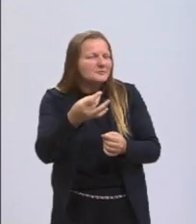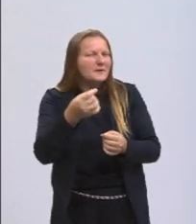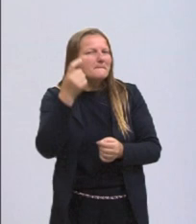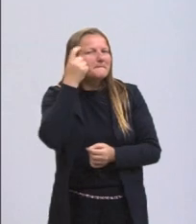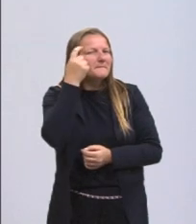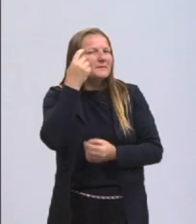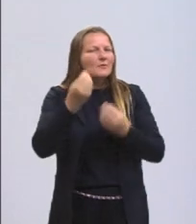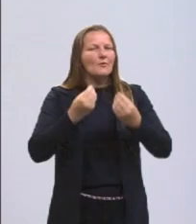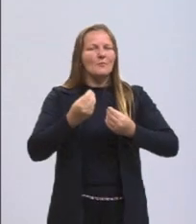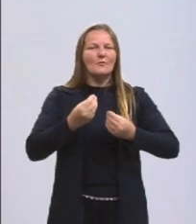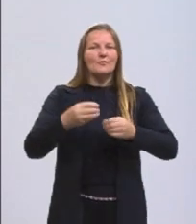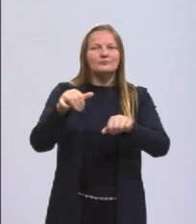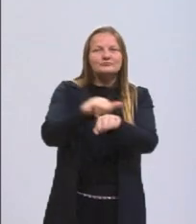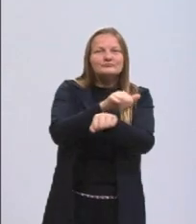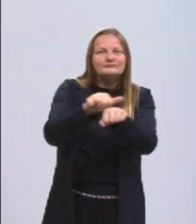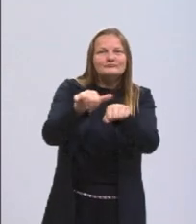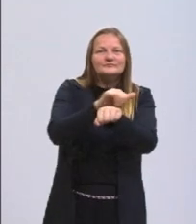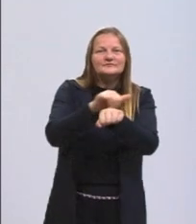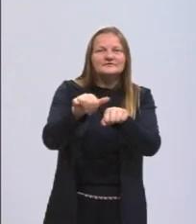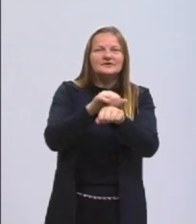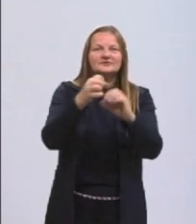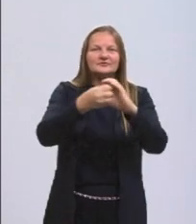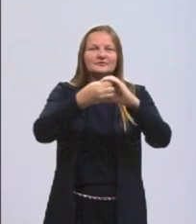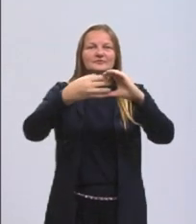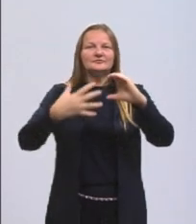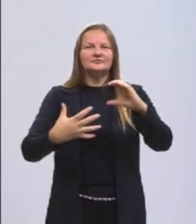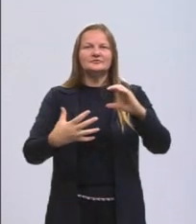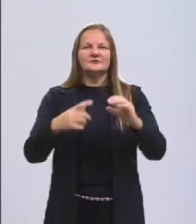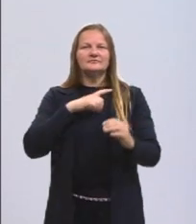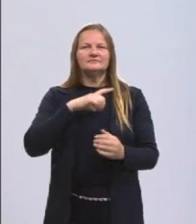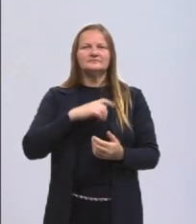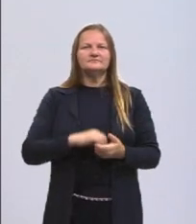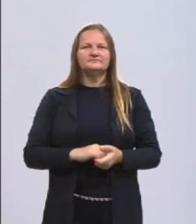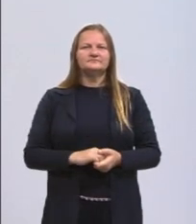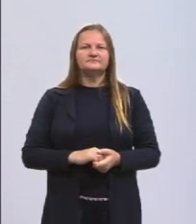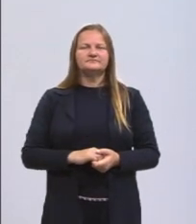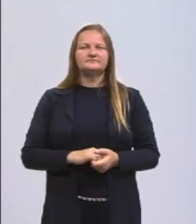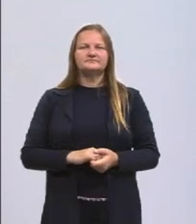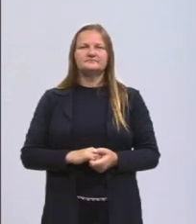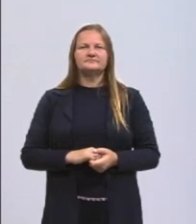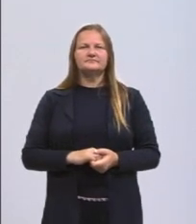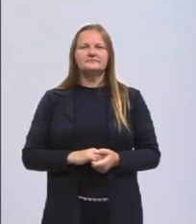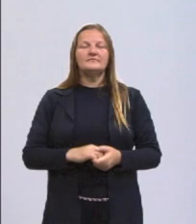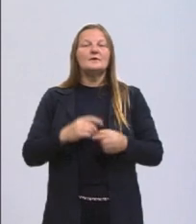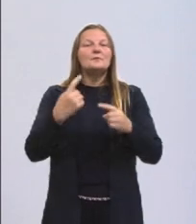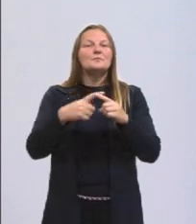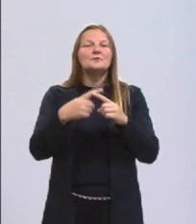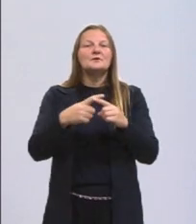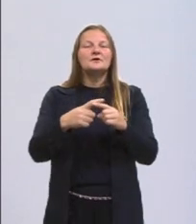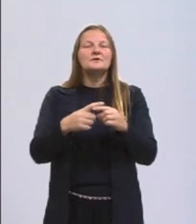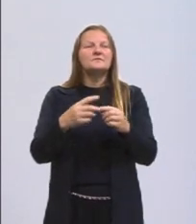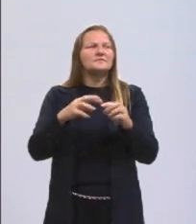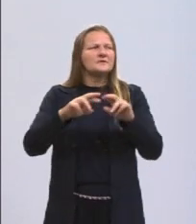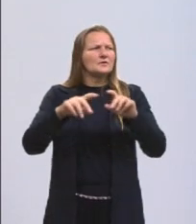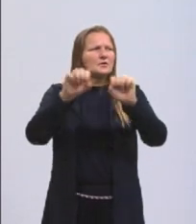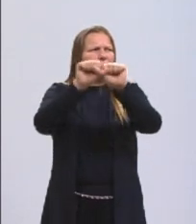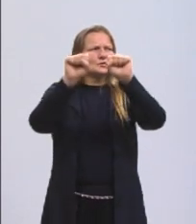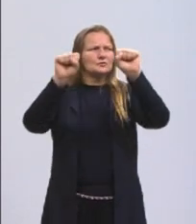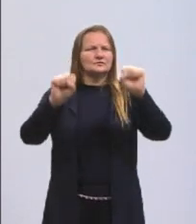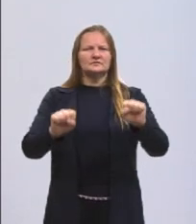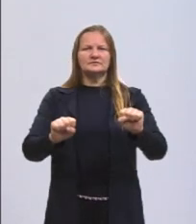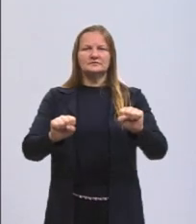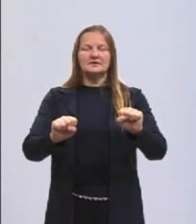pensar nesta última característica que nós trouxemos nesse slide. Ela rompe com esse sistema